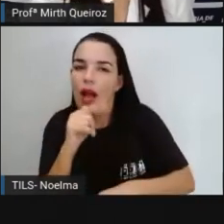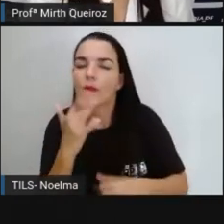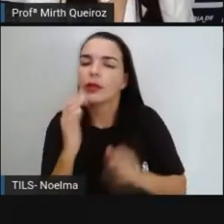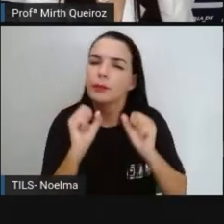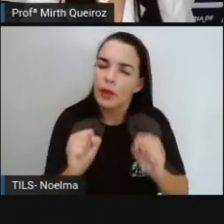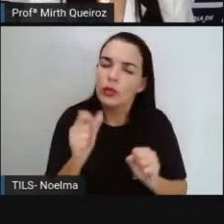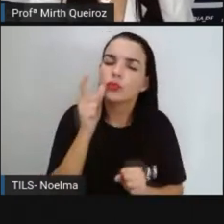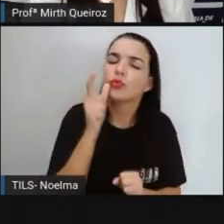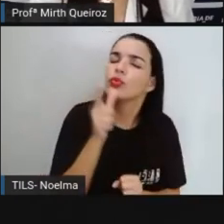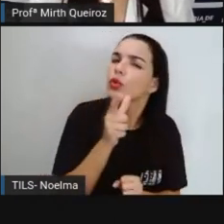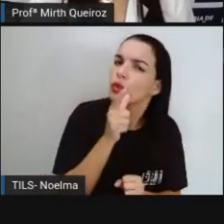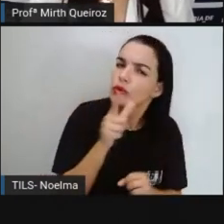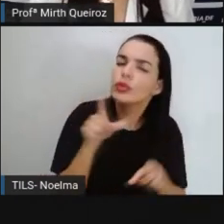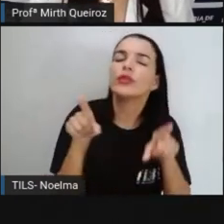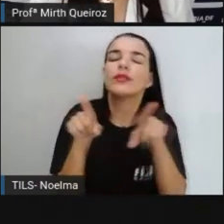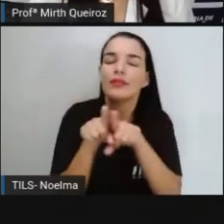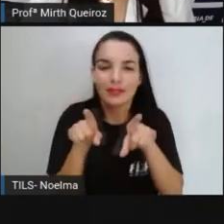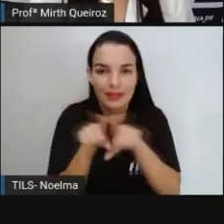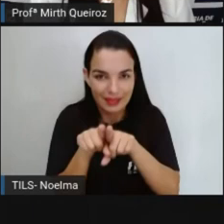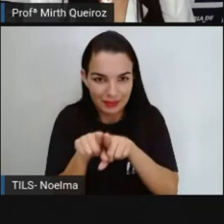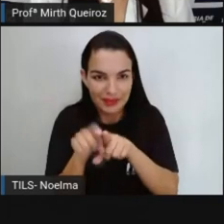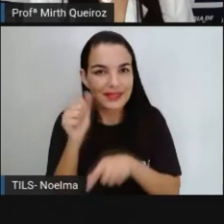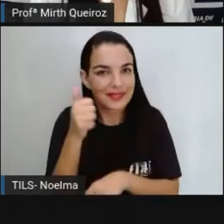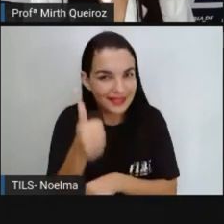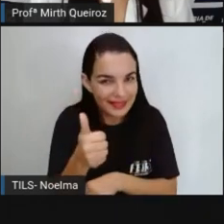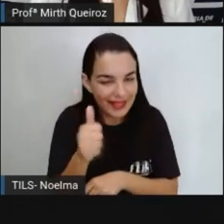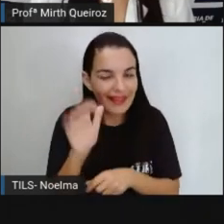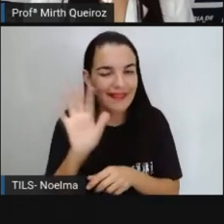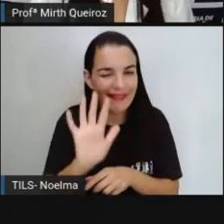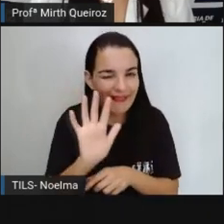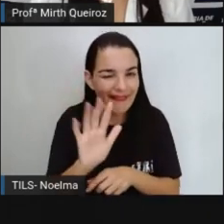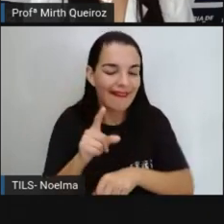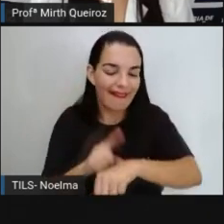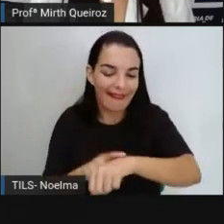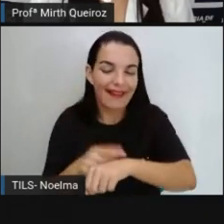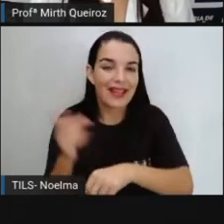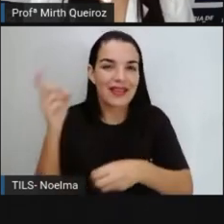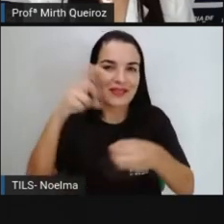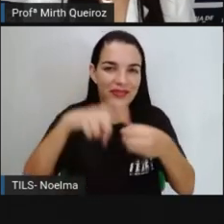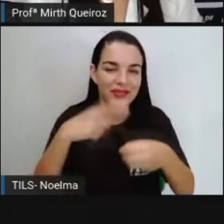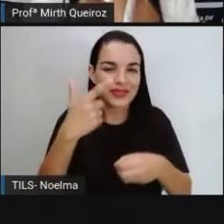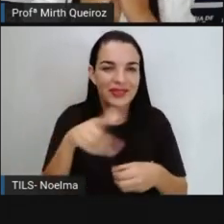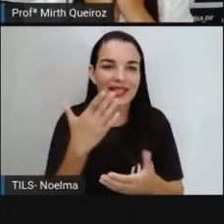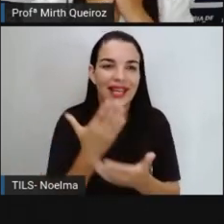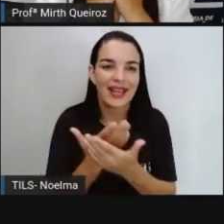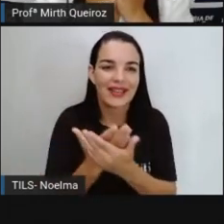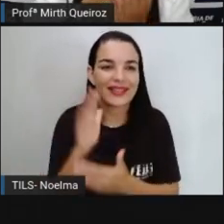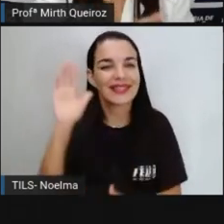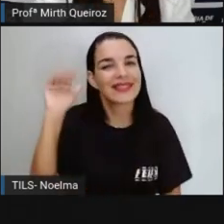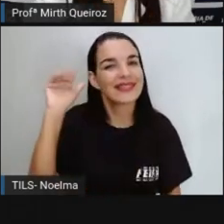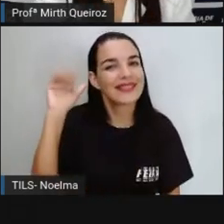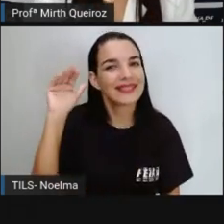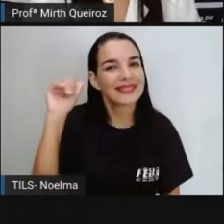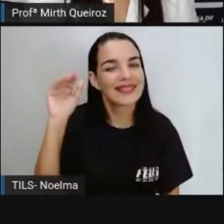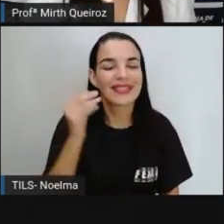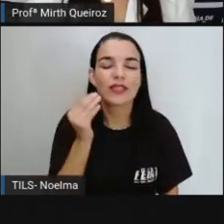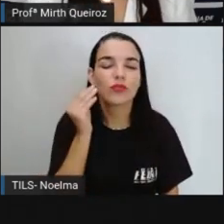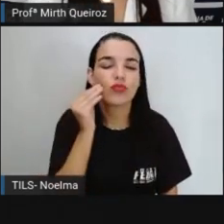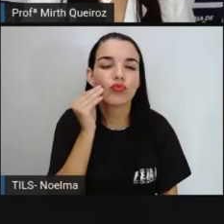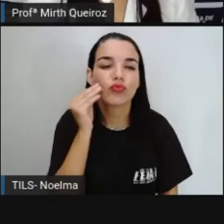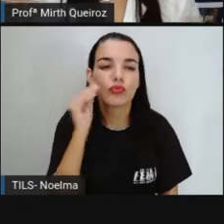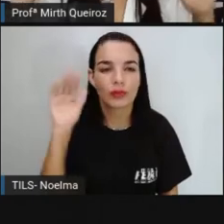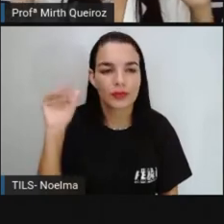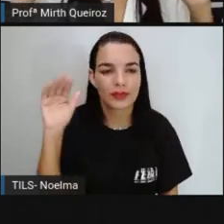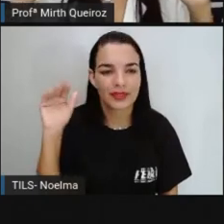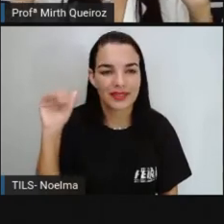Já aproveita aí Para fazer um lanchinho Certo? Daqui a pouquinho A gente volta Com mais uma aula Beijinho no coração De vocês